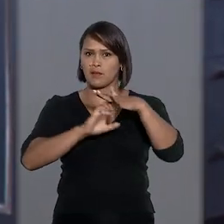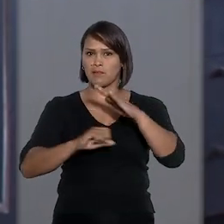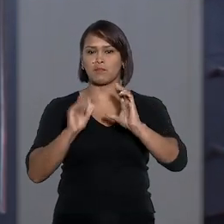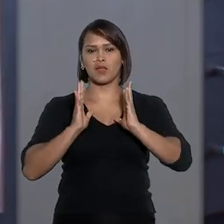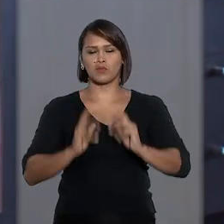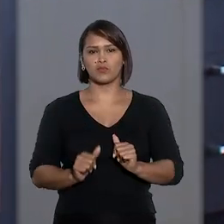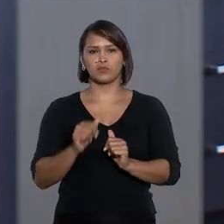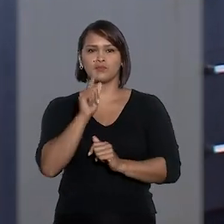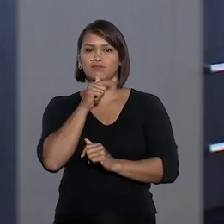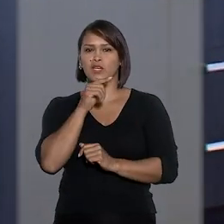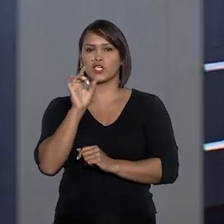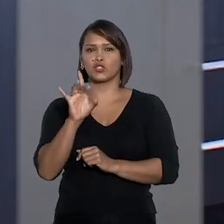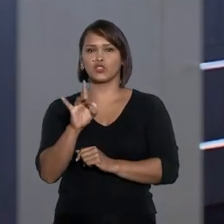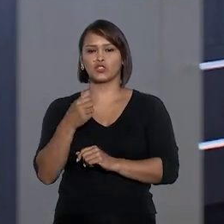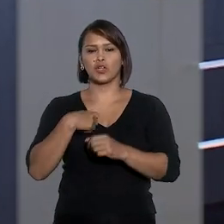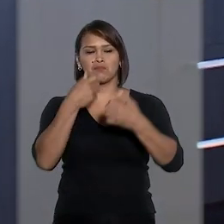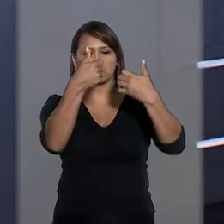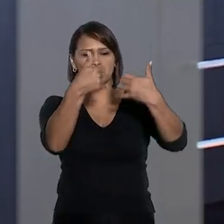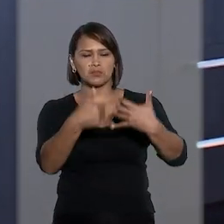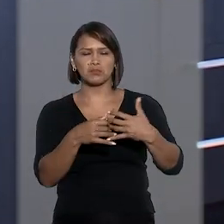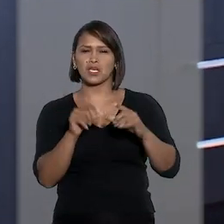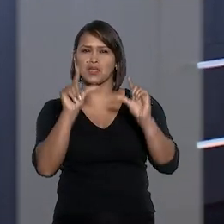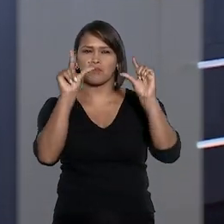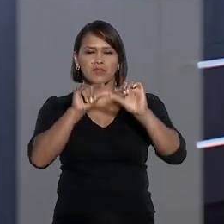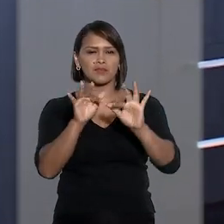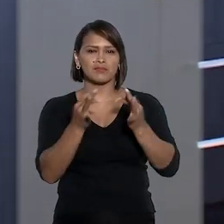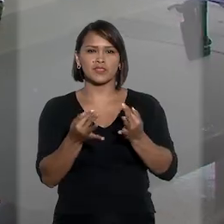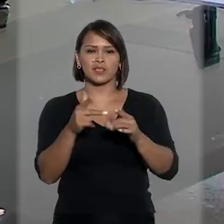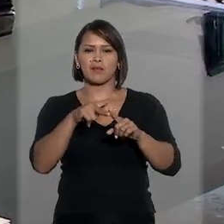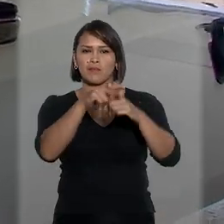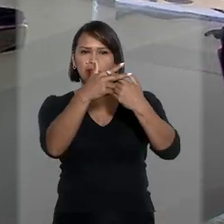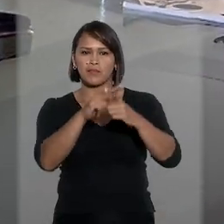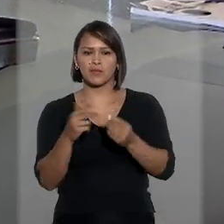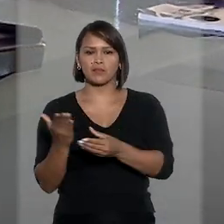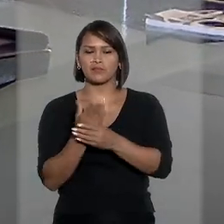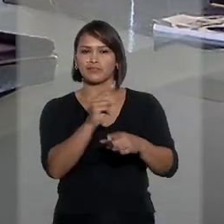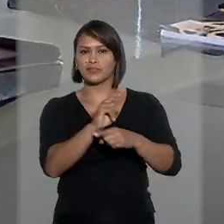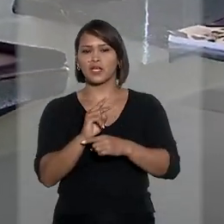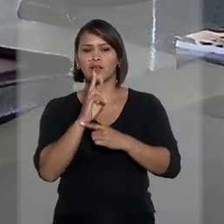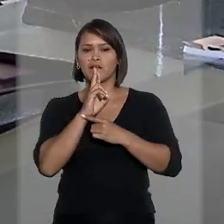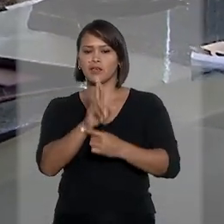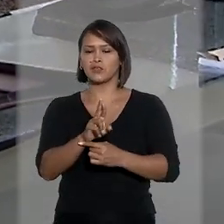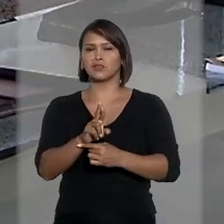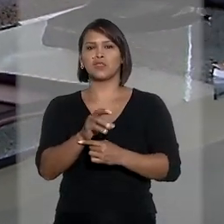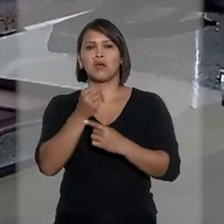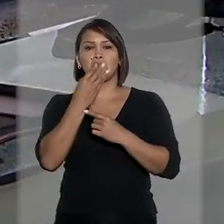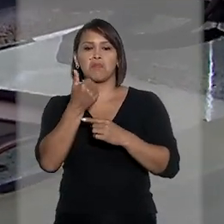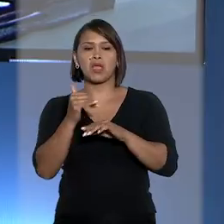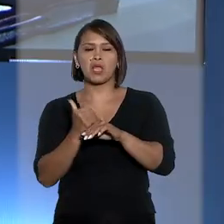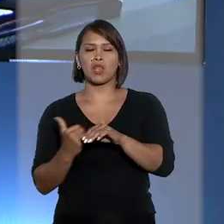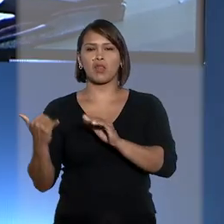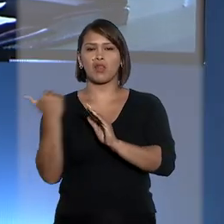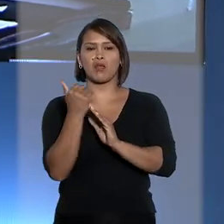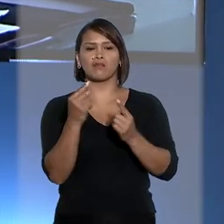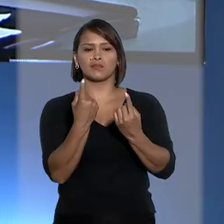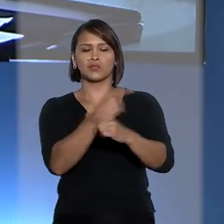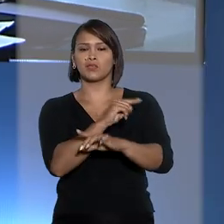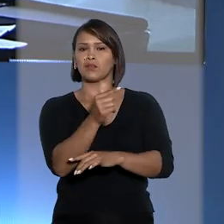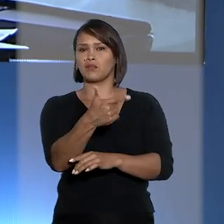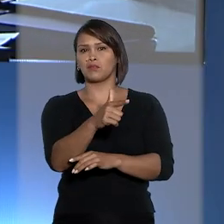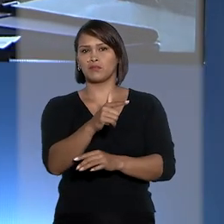Companhia de Saneamento apresentou apenas argumentos genéricos de que a manutenção da liminar traria resultados onerosos e